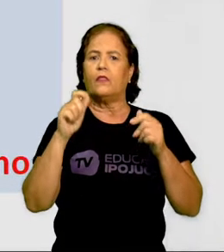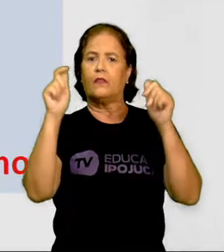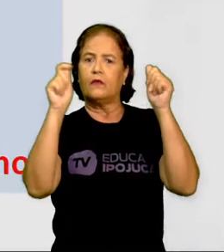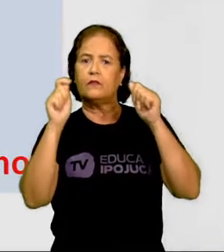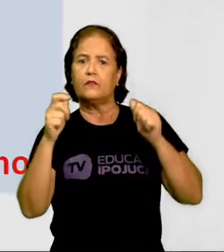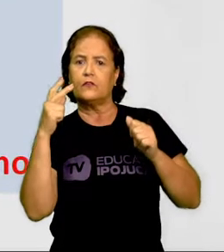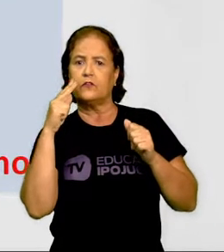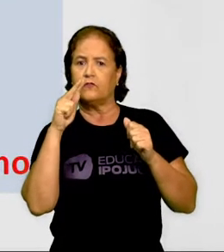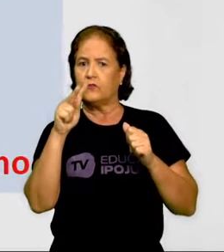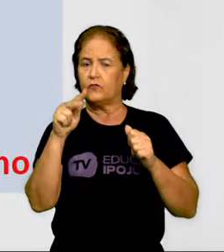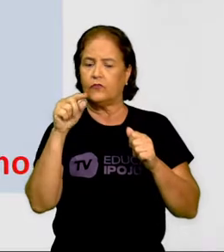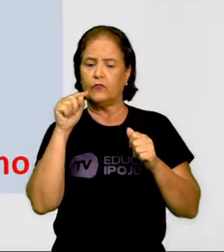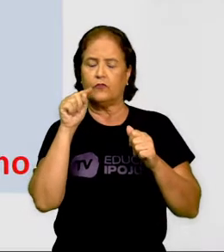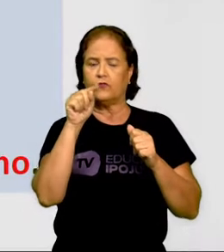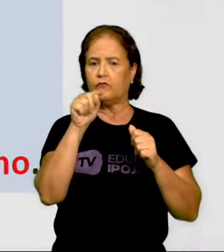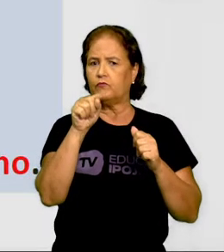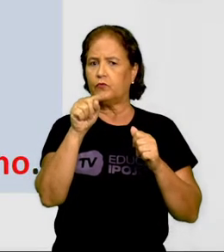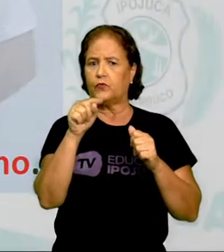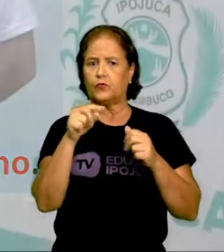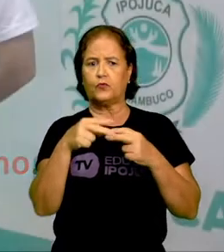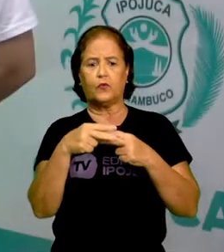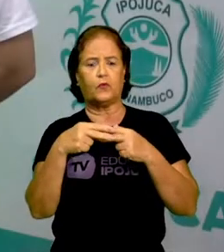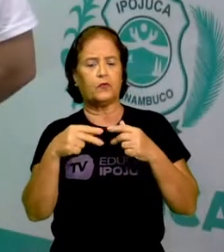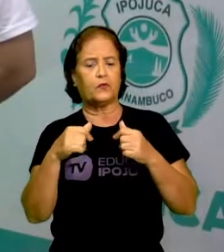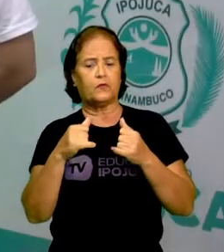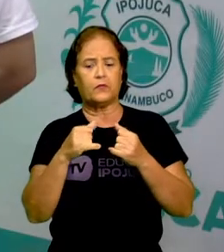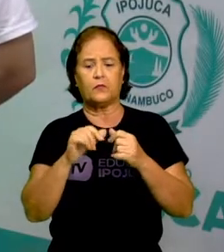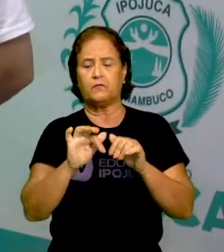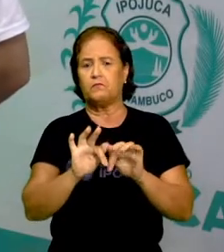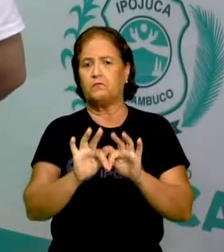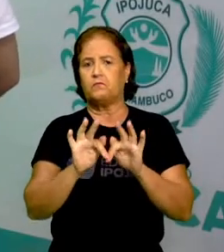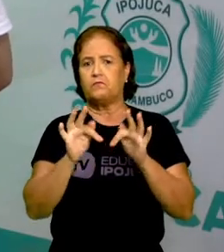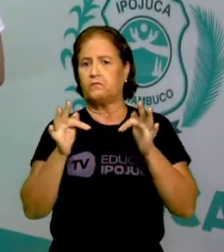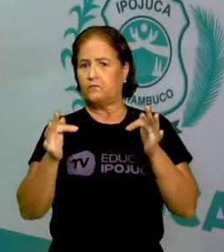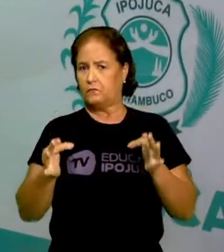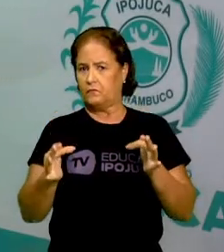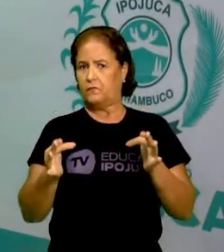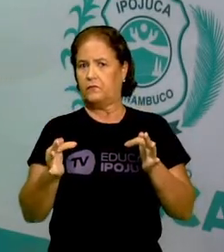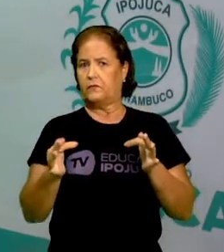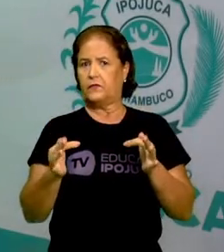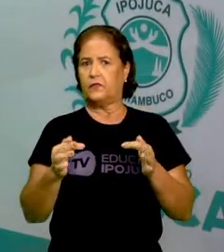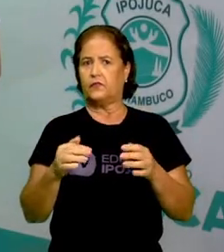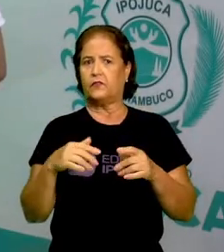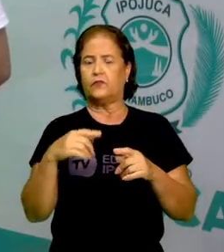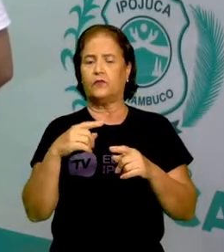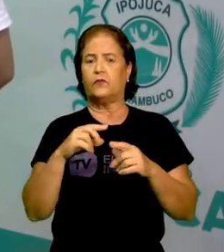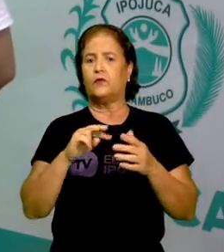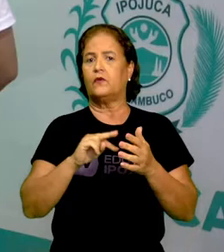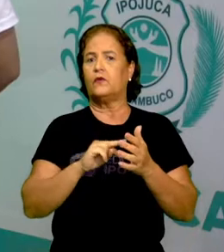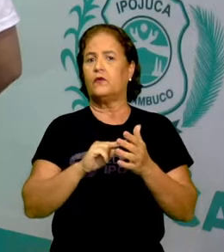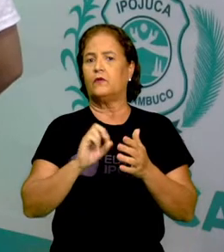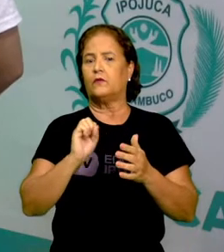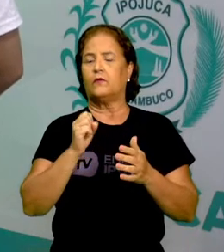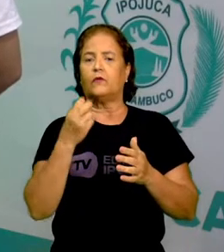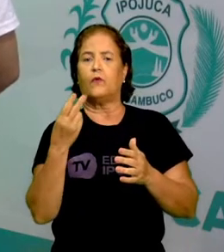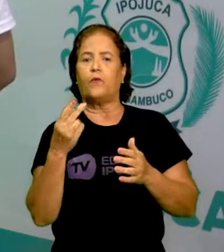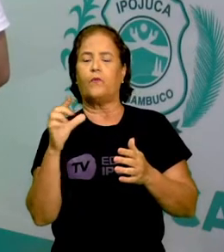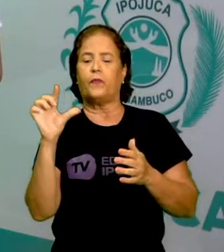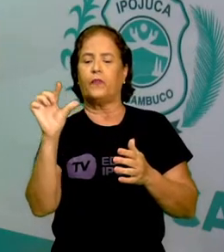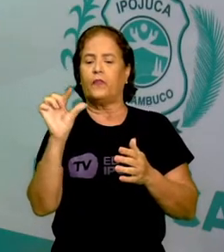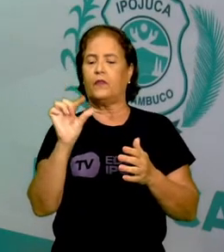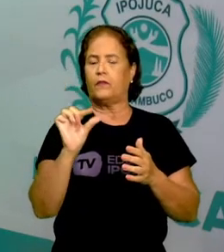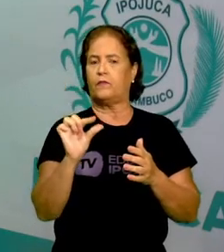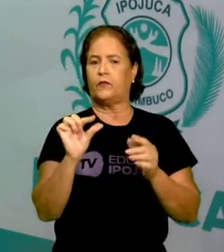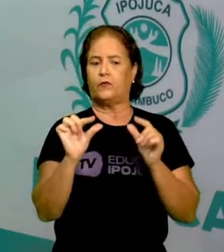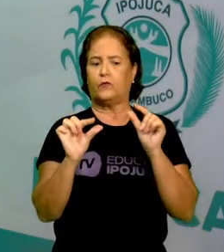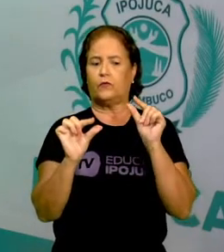elemento mais simples. Sim, mais simples, crianças. Ou seja, é a menor parte